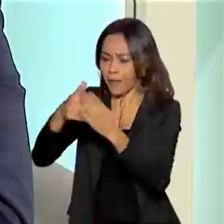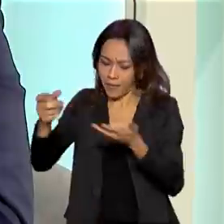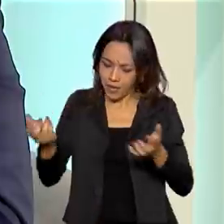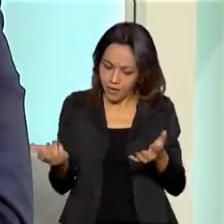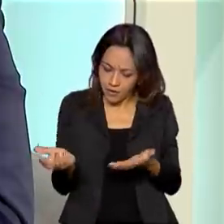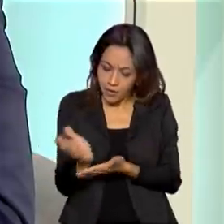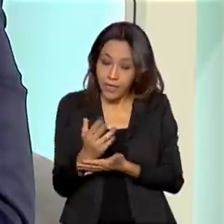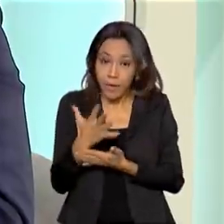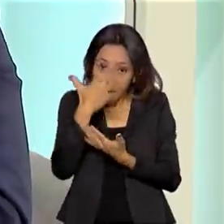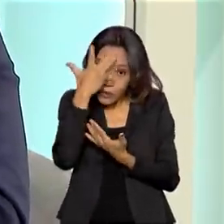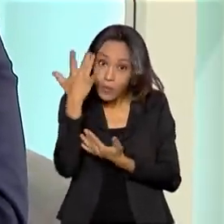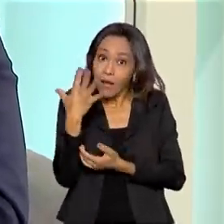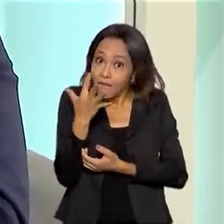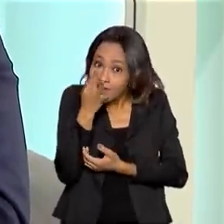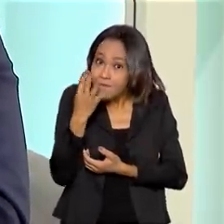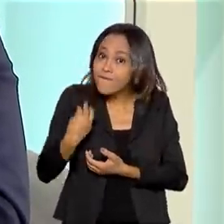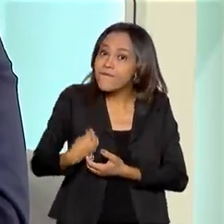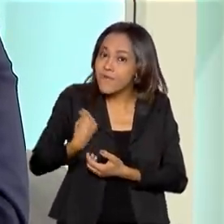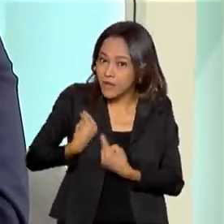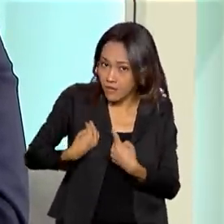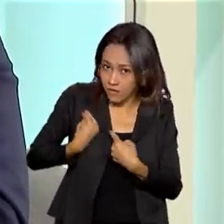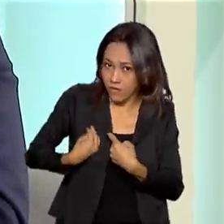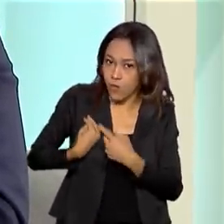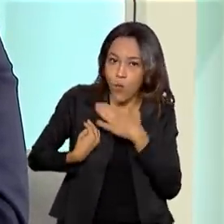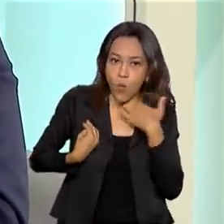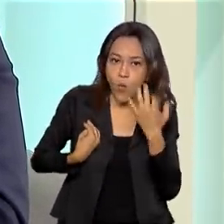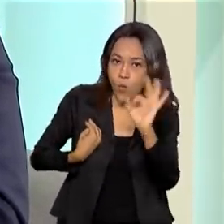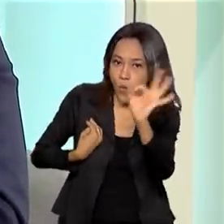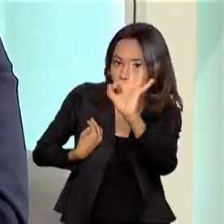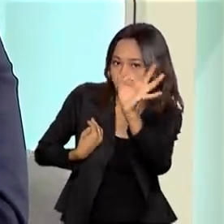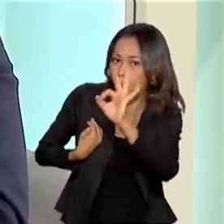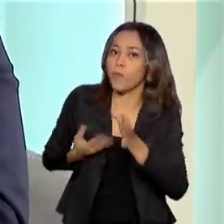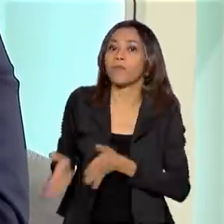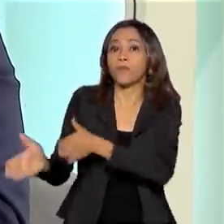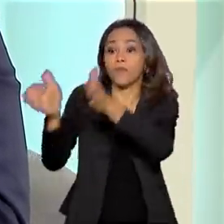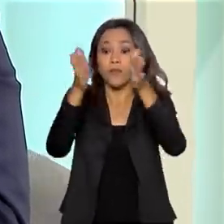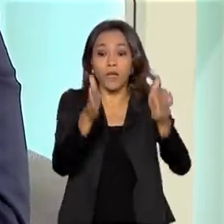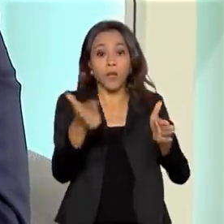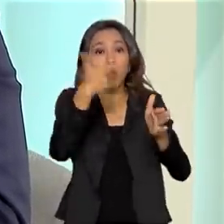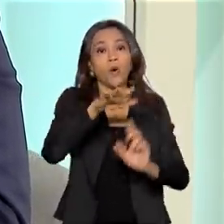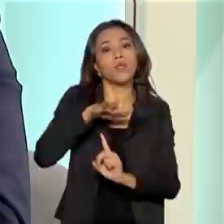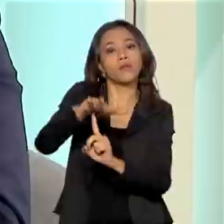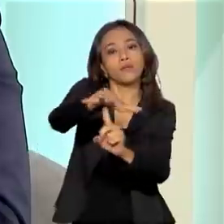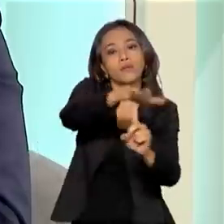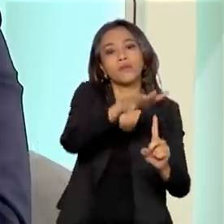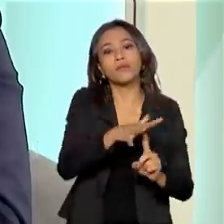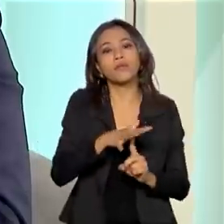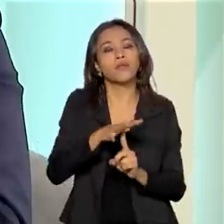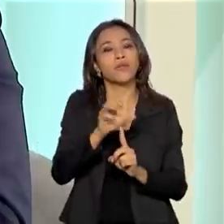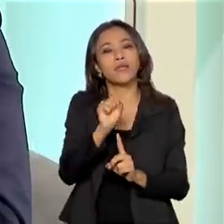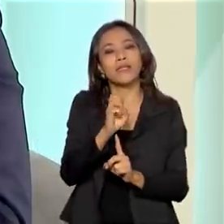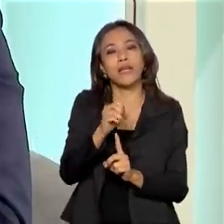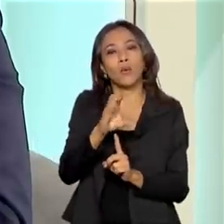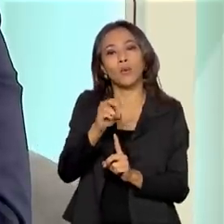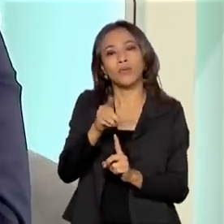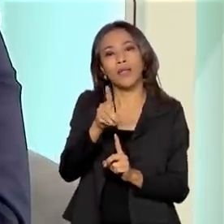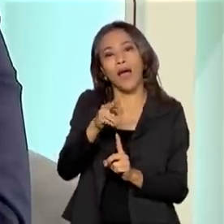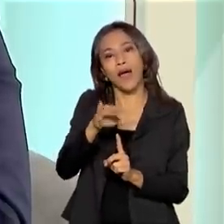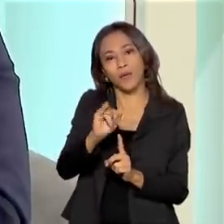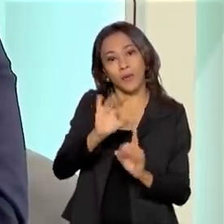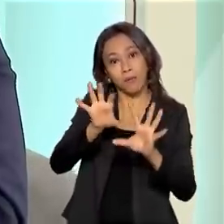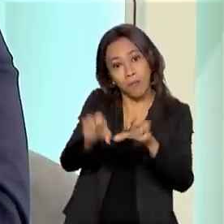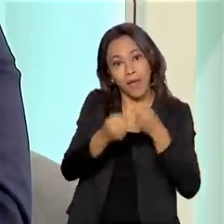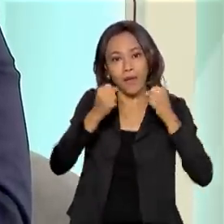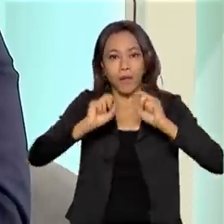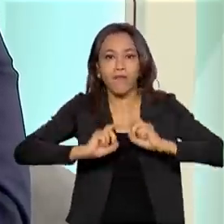plástico vivo. Tem também o galerista do setor secundário, que já pega uma obra para revenda.